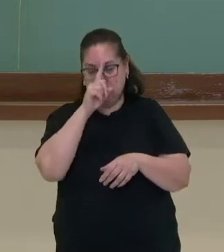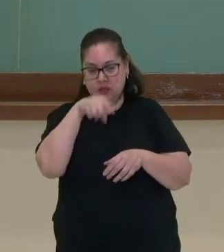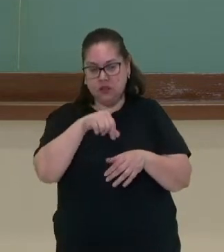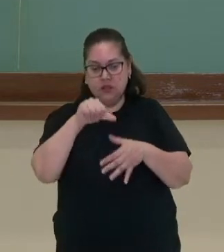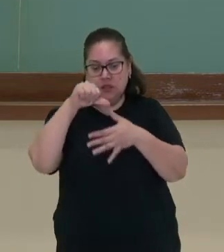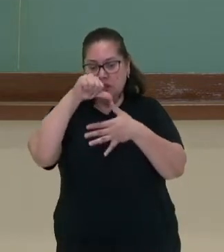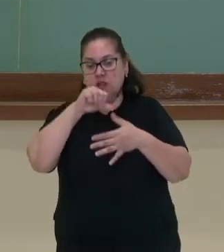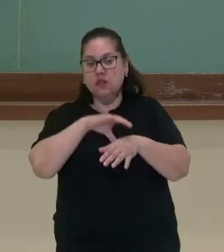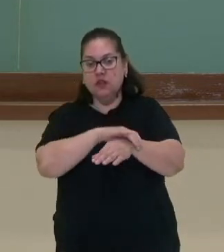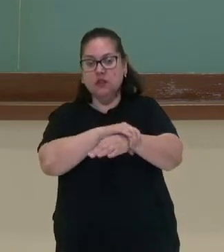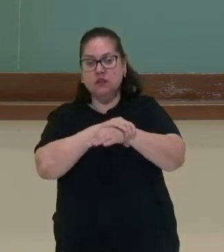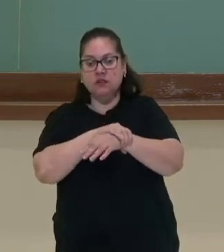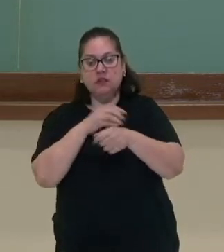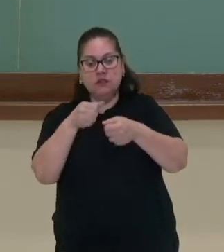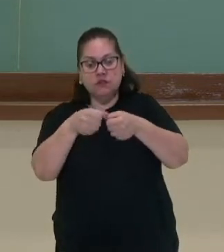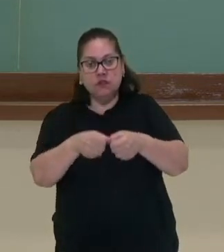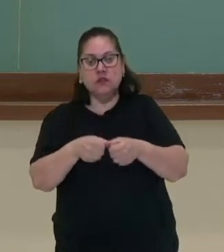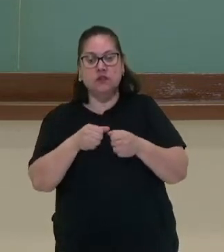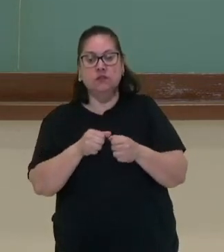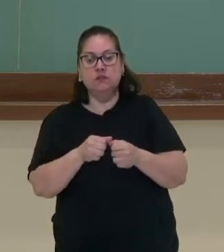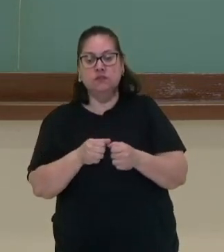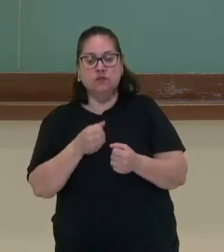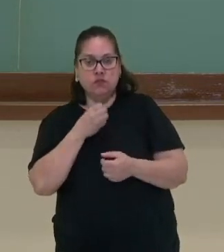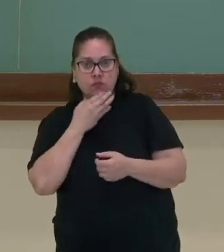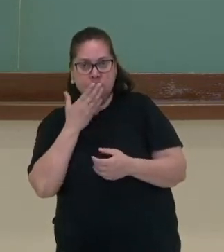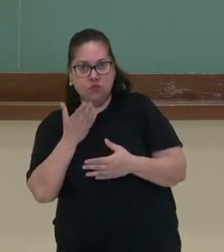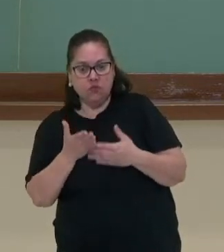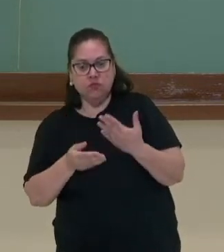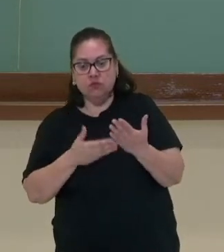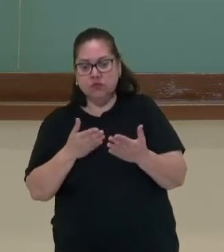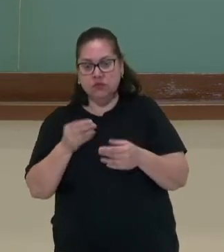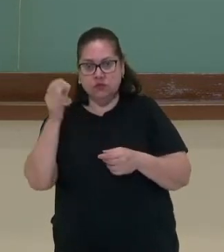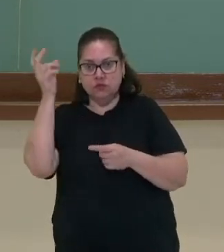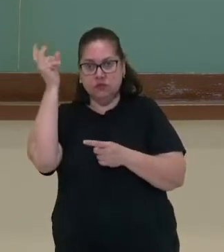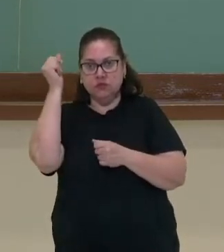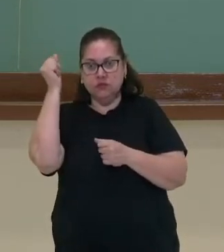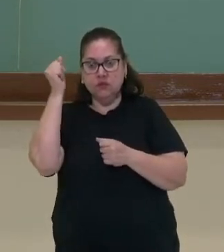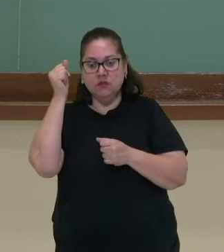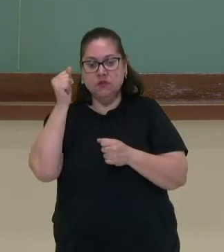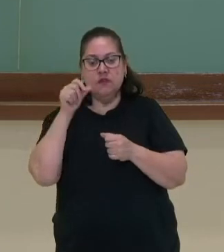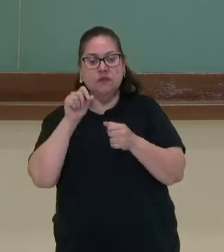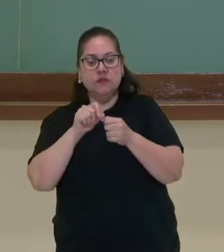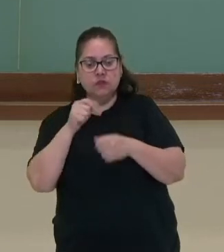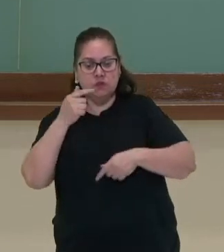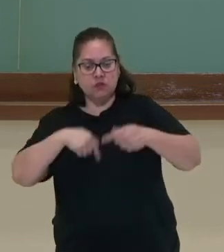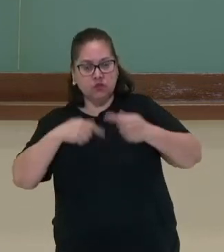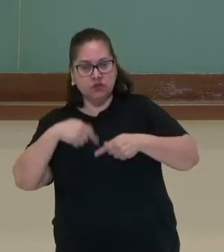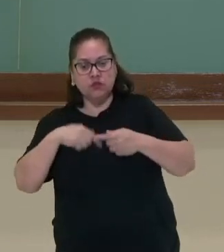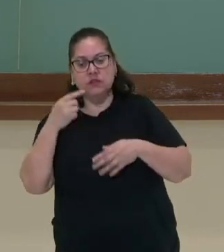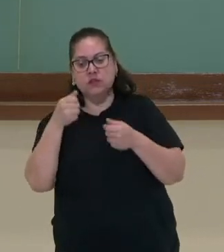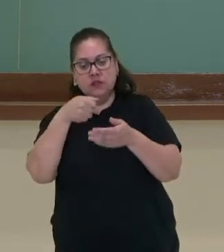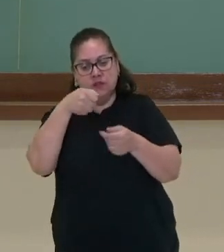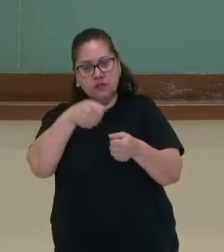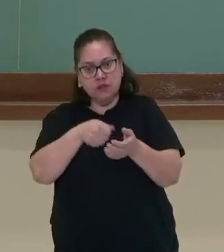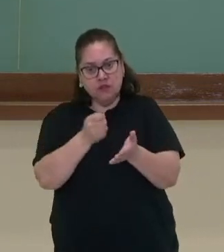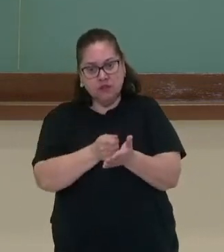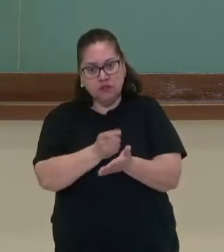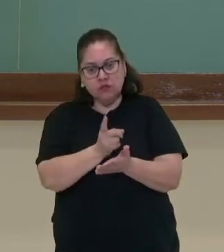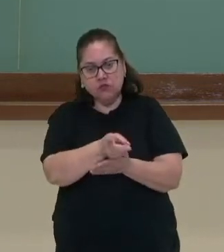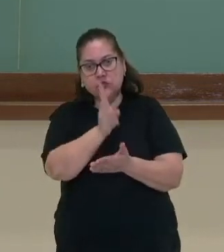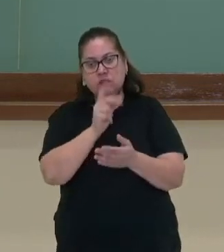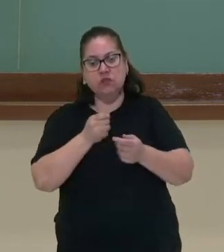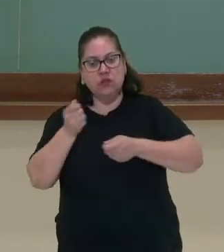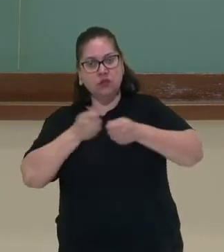quer garantir a manutenção dos seus privilégios. Então, os espanhóis atuam politicamente na manutenção dos privilégios